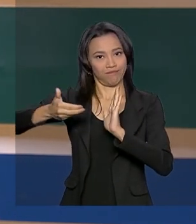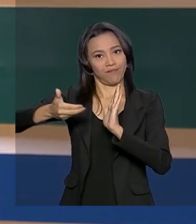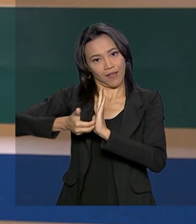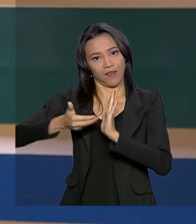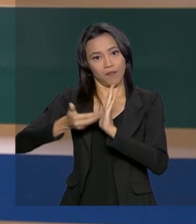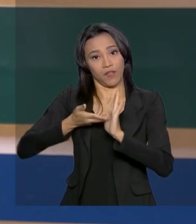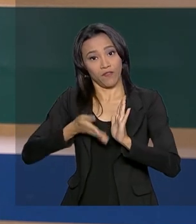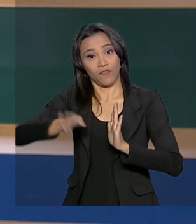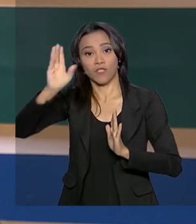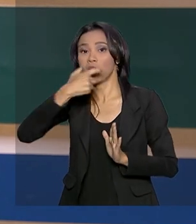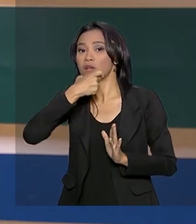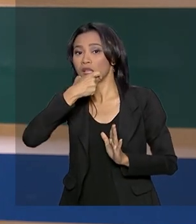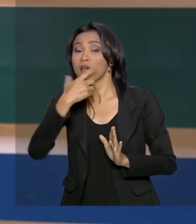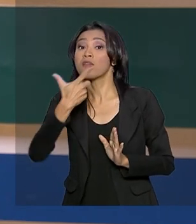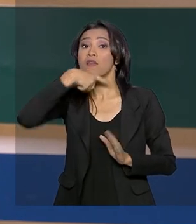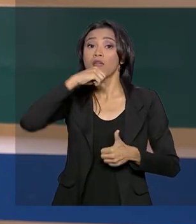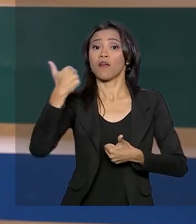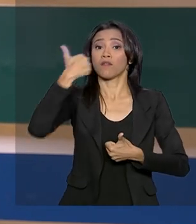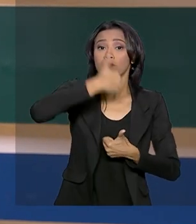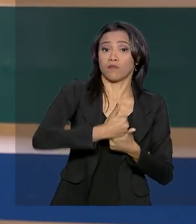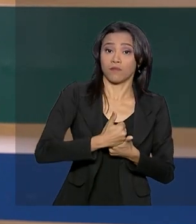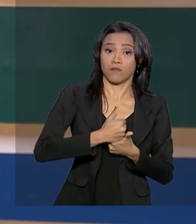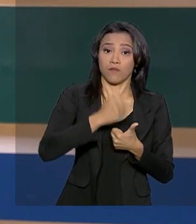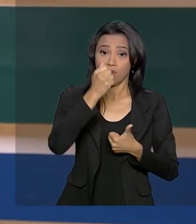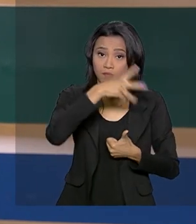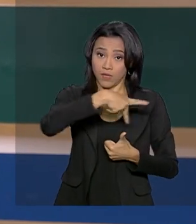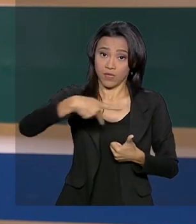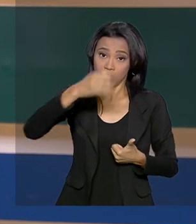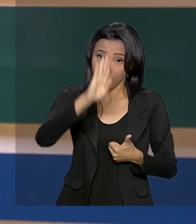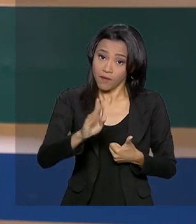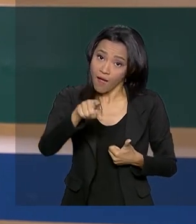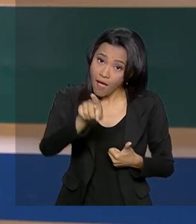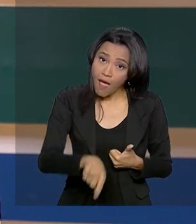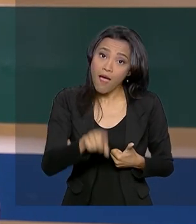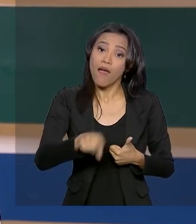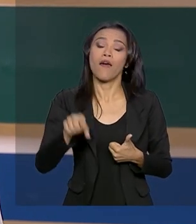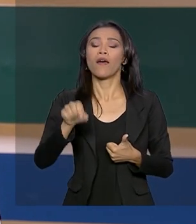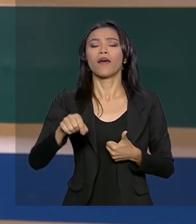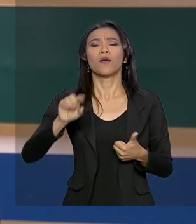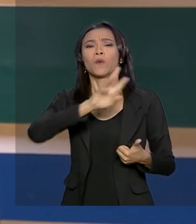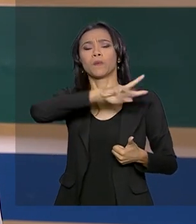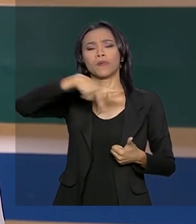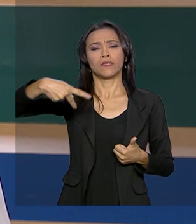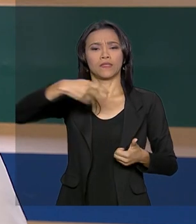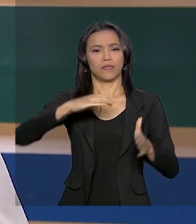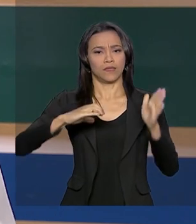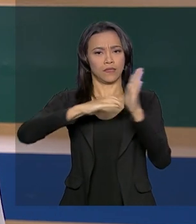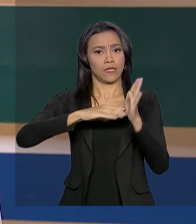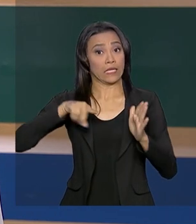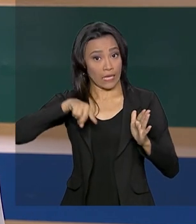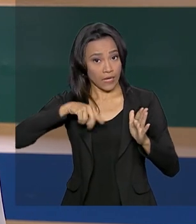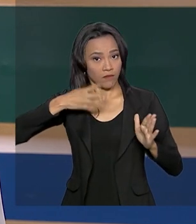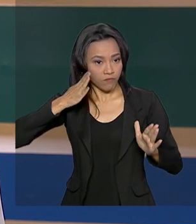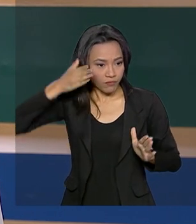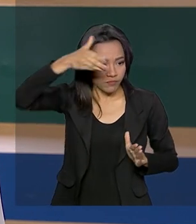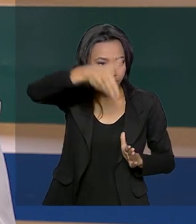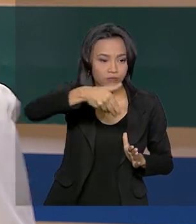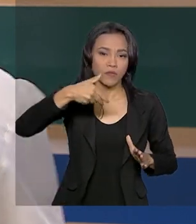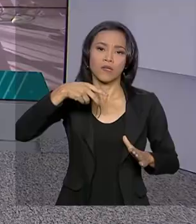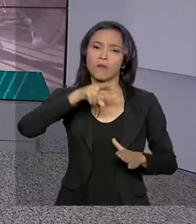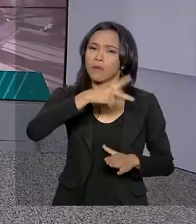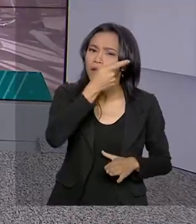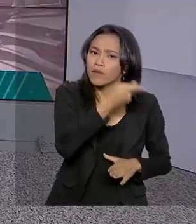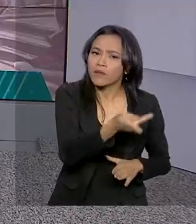Senado, Davi Alcolumbre. No exercício do cargo, ele acompanha hoje, no Nordeste, a situação das praias atingidas pelo vazamento de óleo.